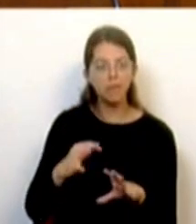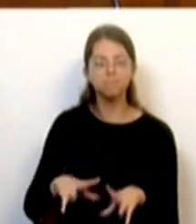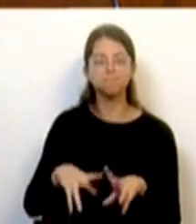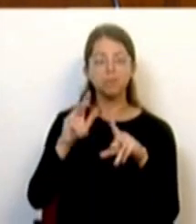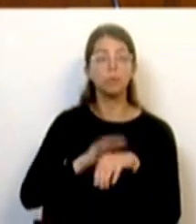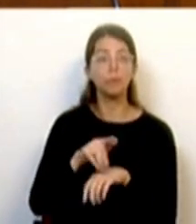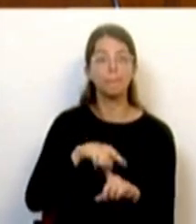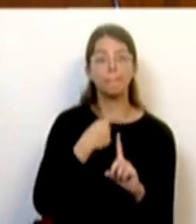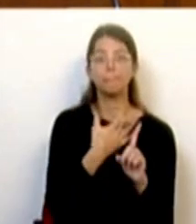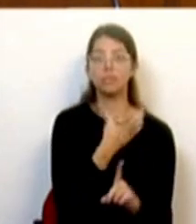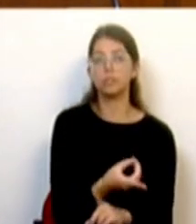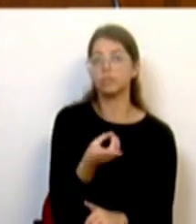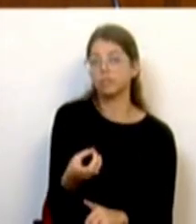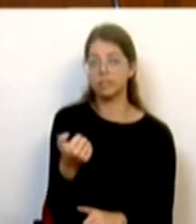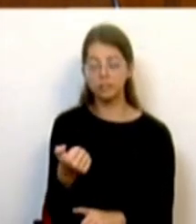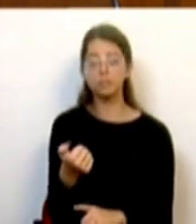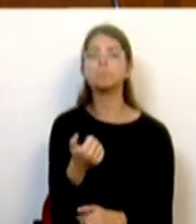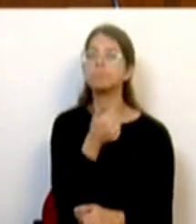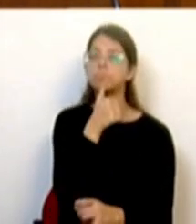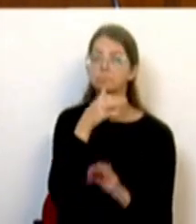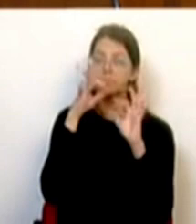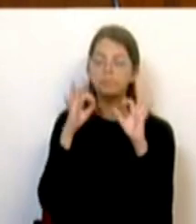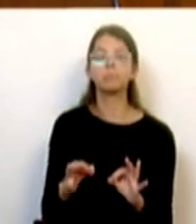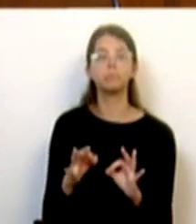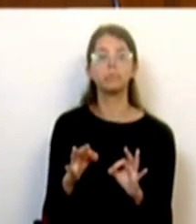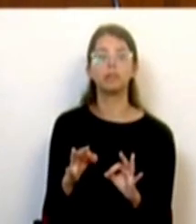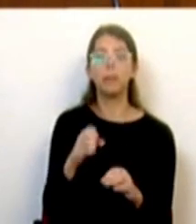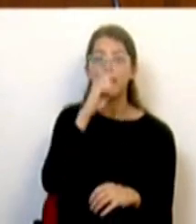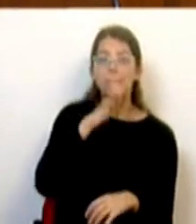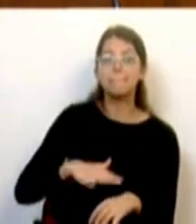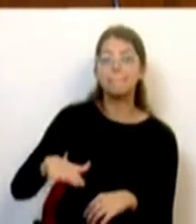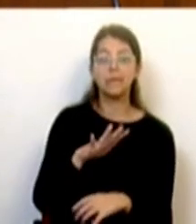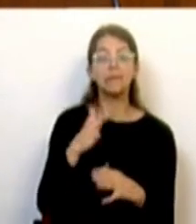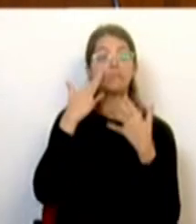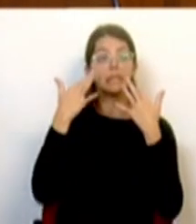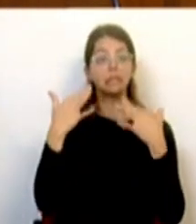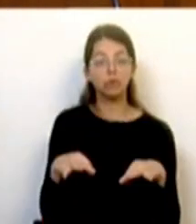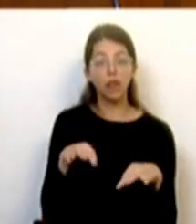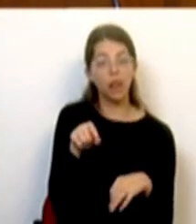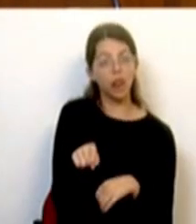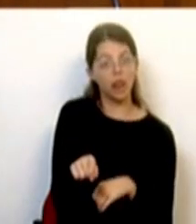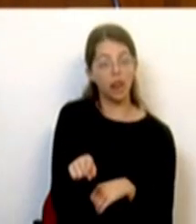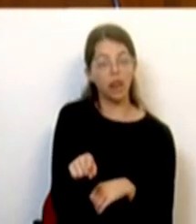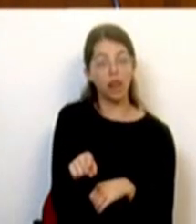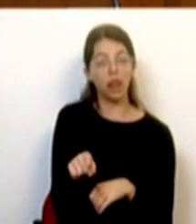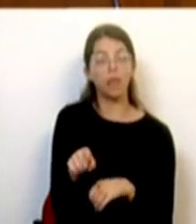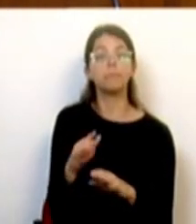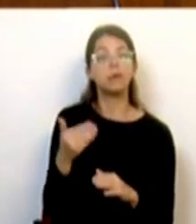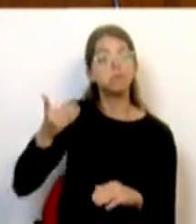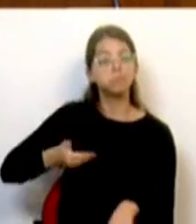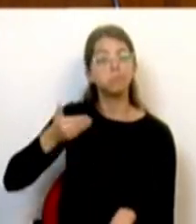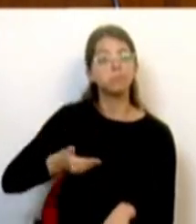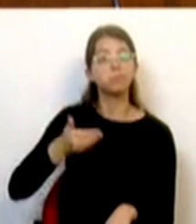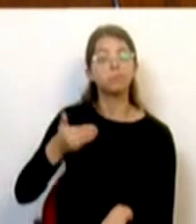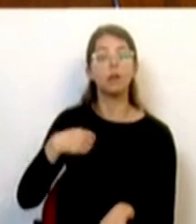em 1995 se decidiu que seria criado o Parque Natural ali naquela zona e que sucessivamente